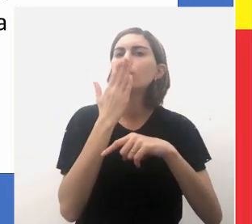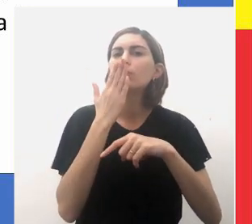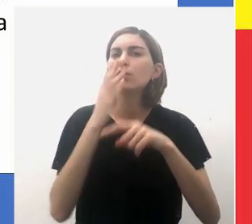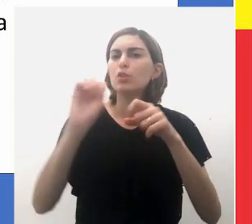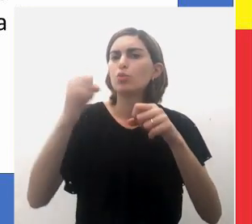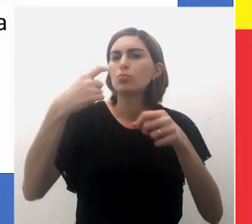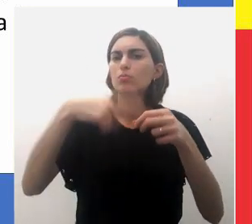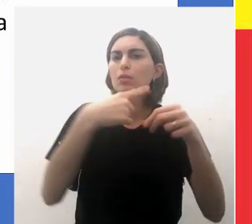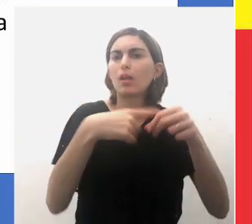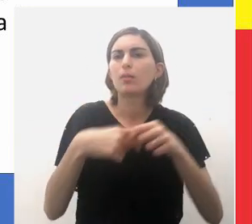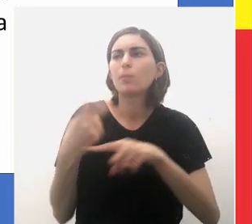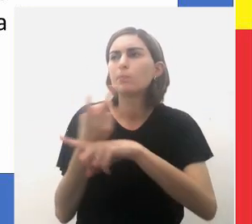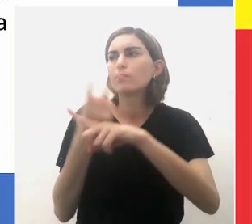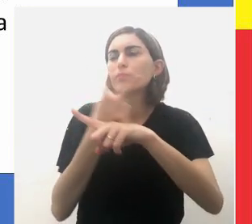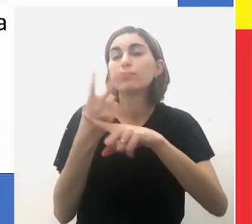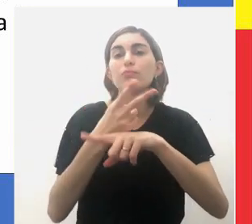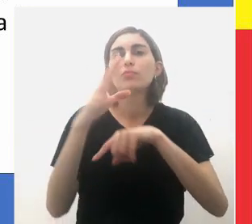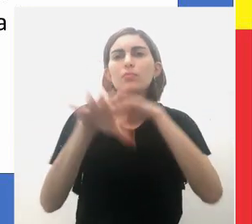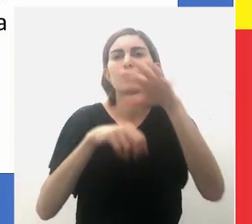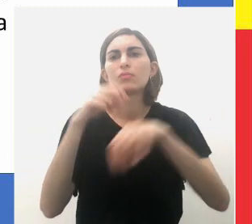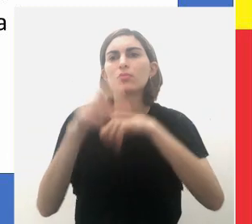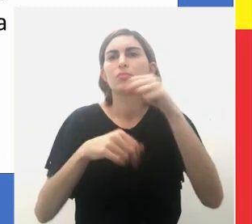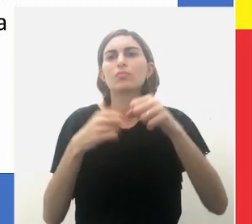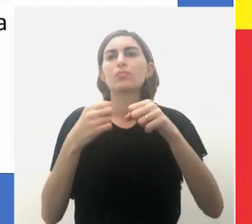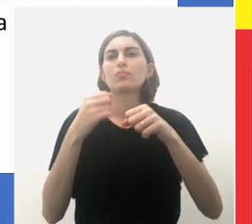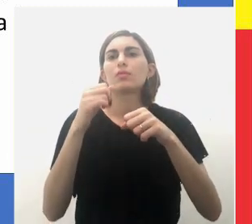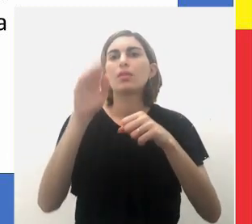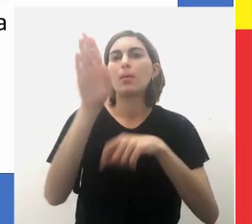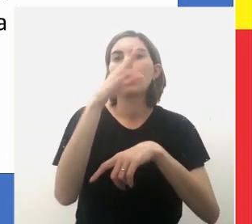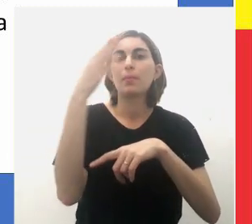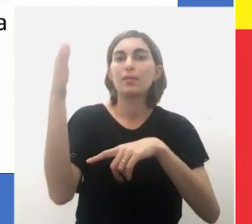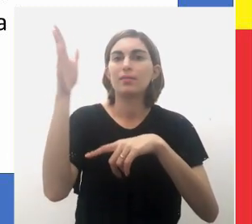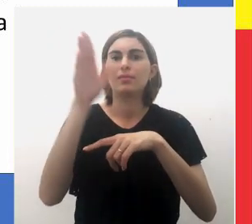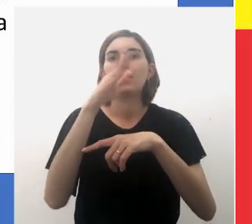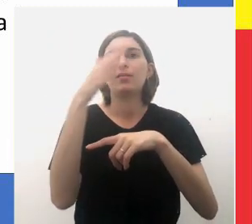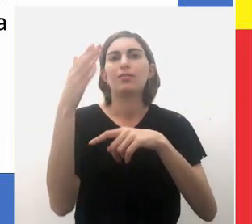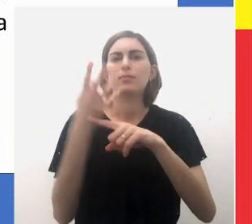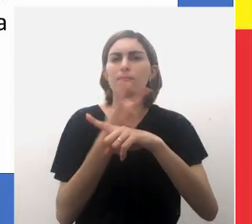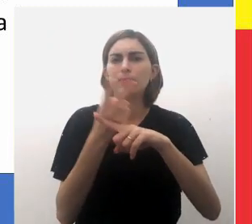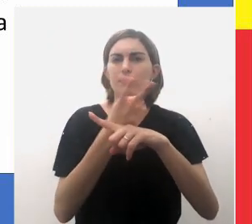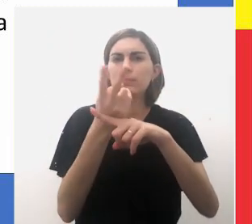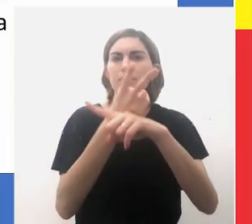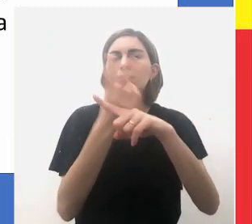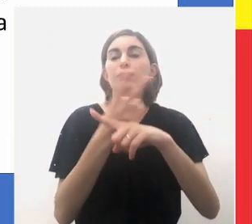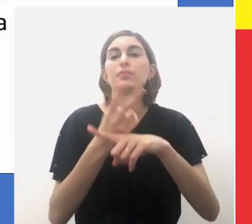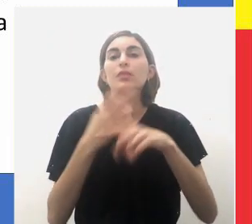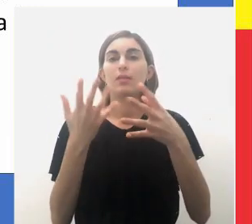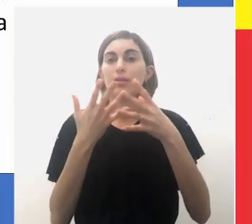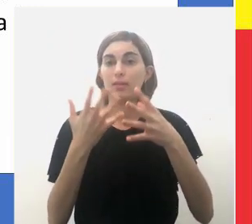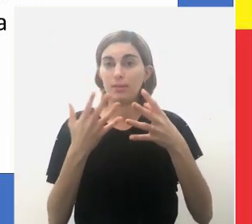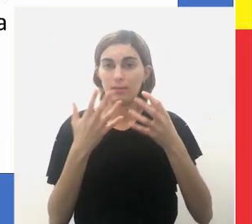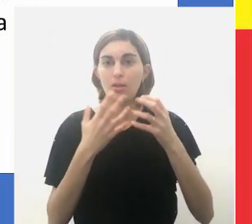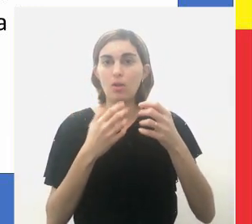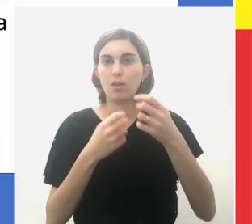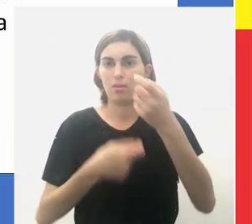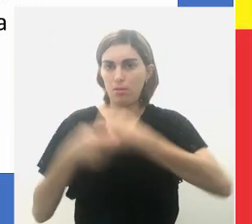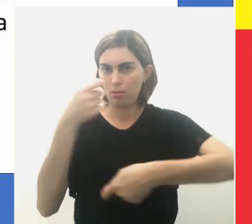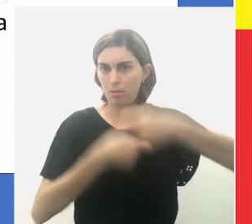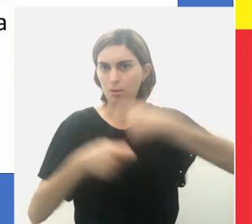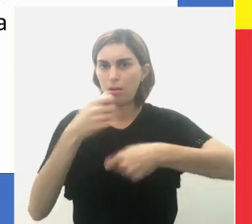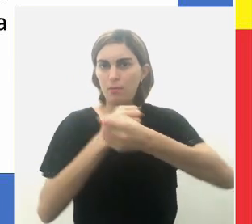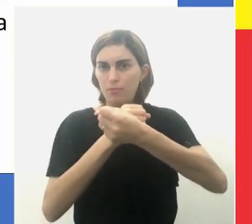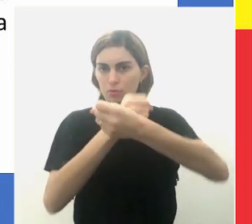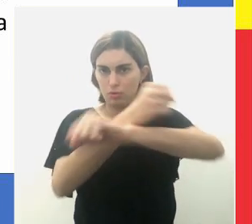índios pelo sertão através de que? Das bandeiras em larga escala. Ou seja, uma vez que o